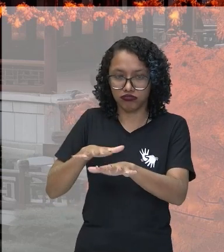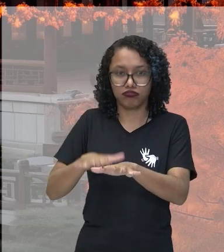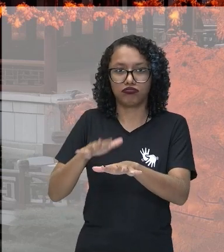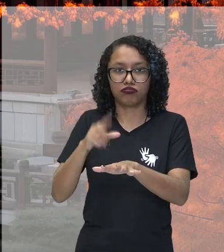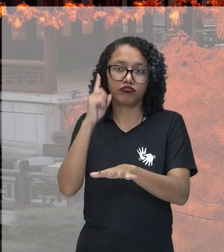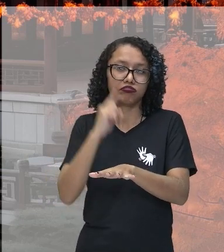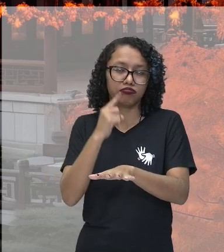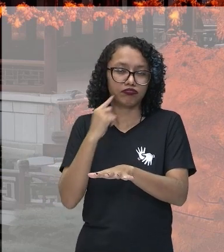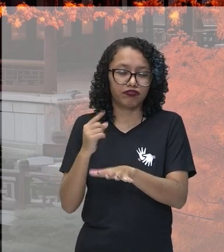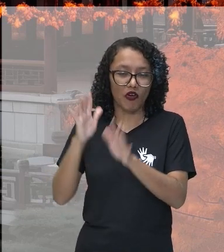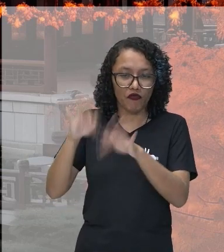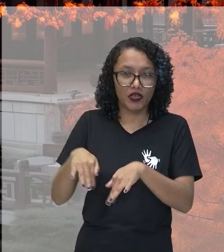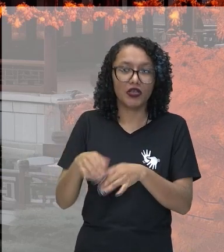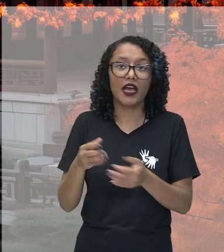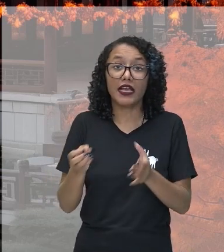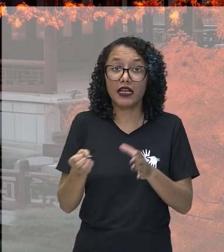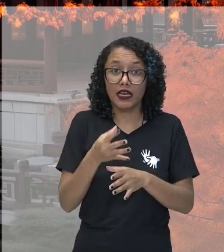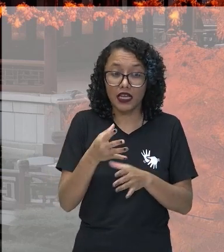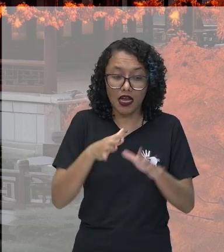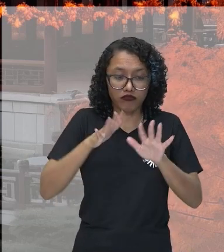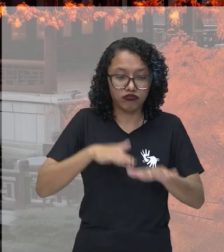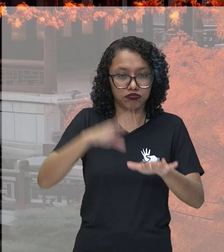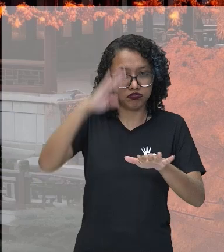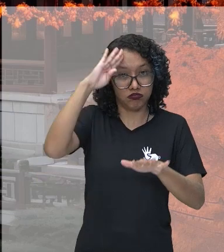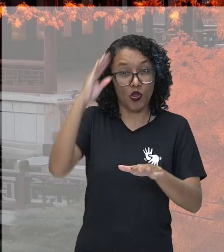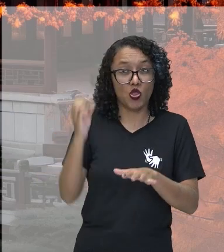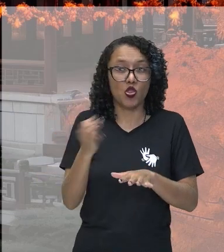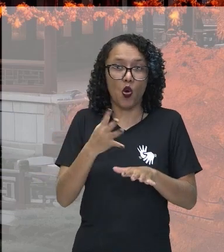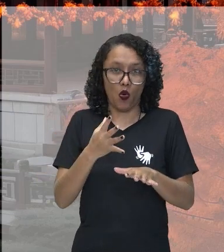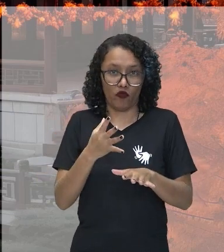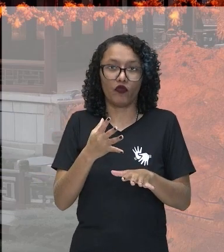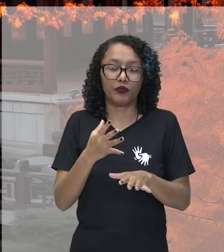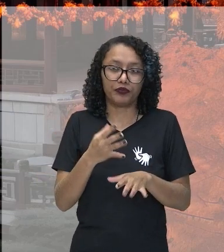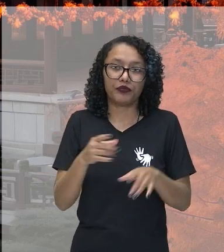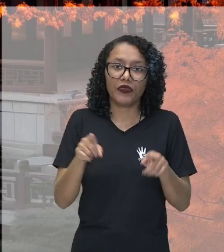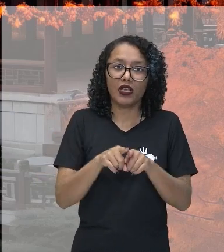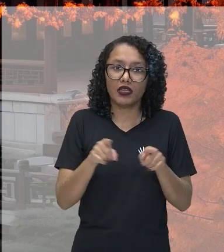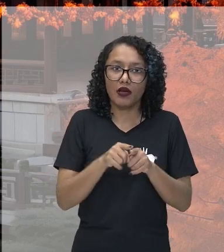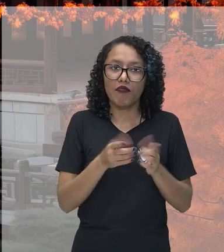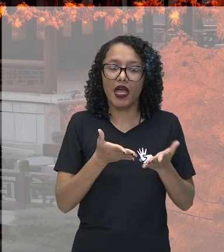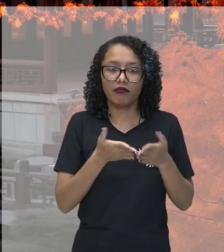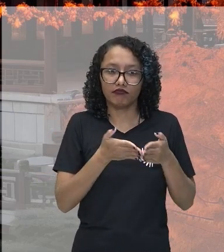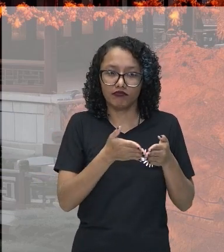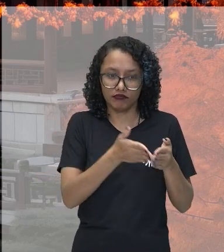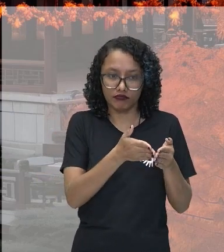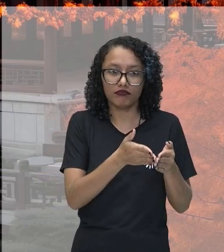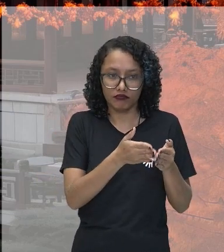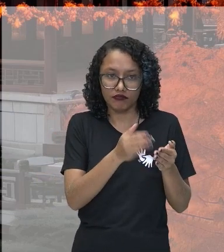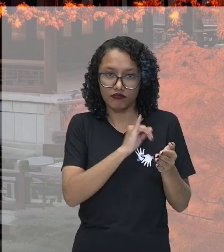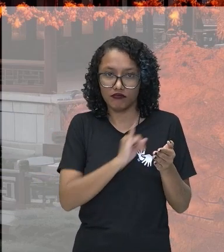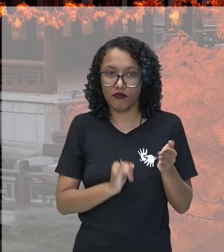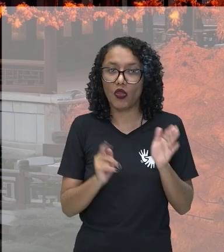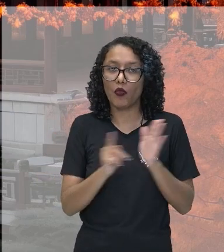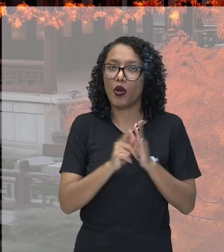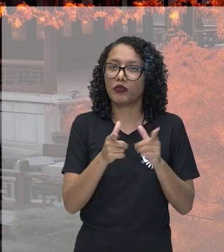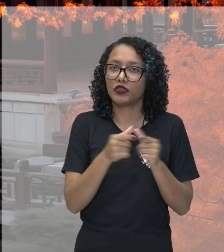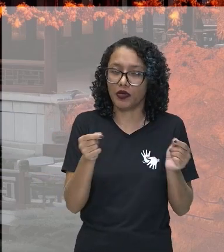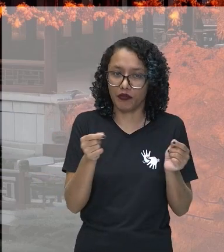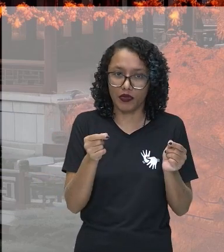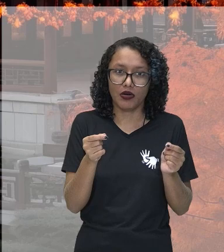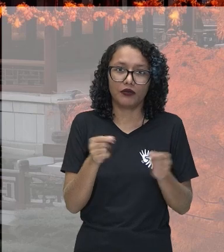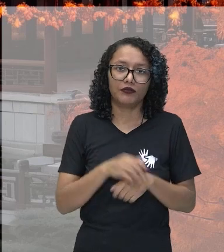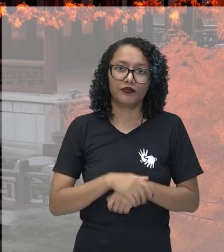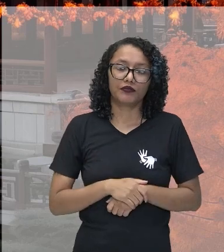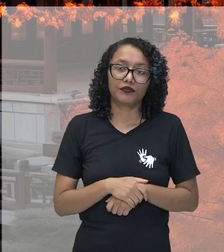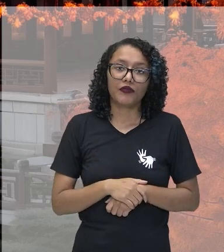E a criação do Exército Nacional Moderno. E também da Marinha Imperial Japonesa. Dentro do campo